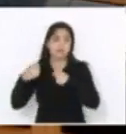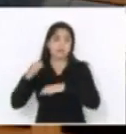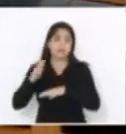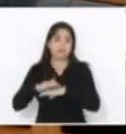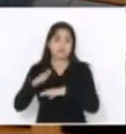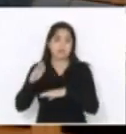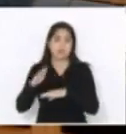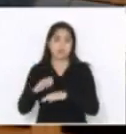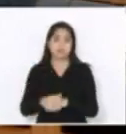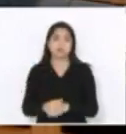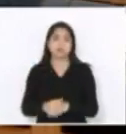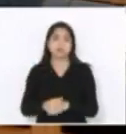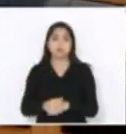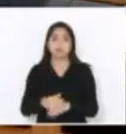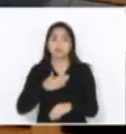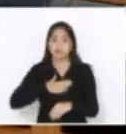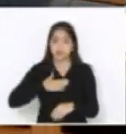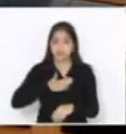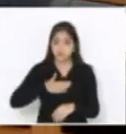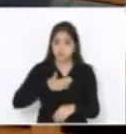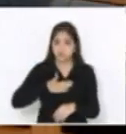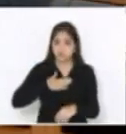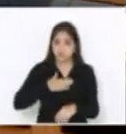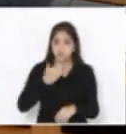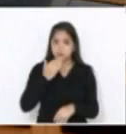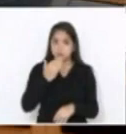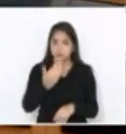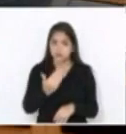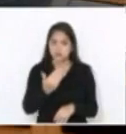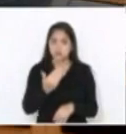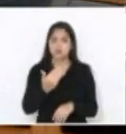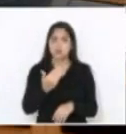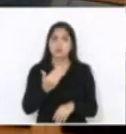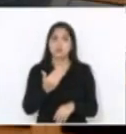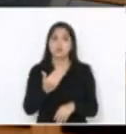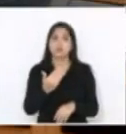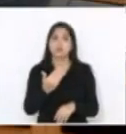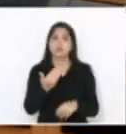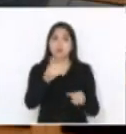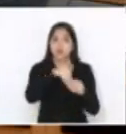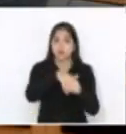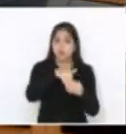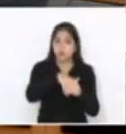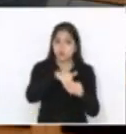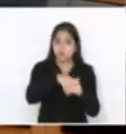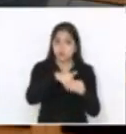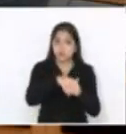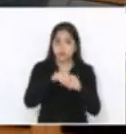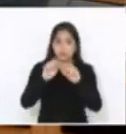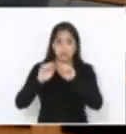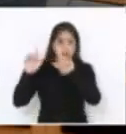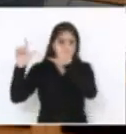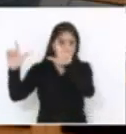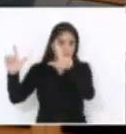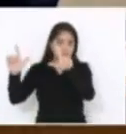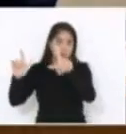exigir. E eu gostaria também, Presidente, de pedir que fosse a votação aqui no painel.